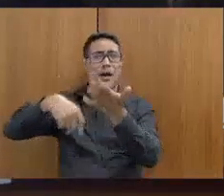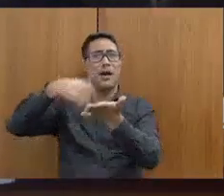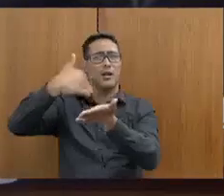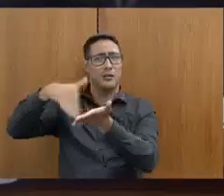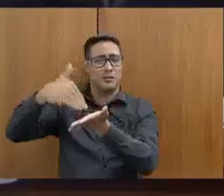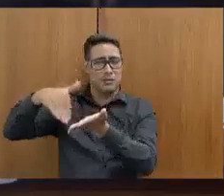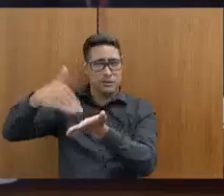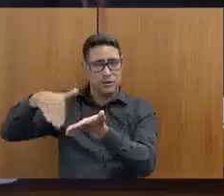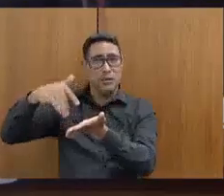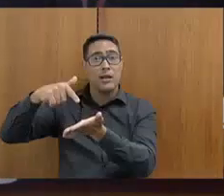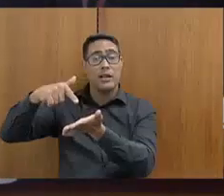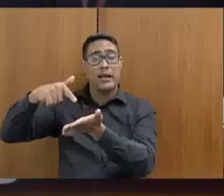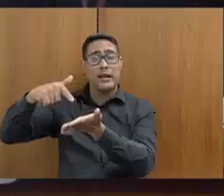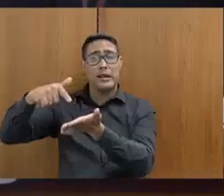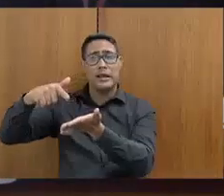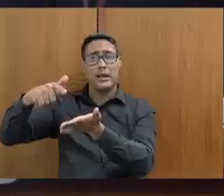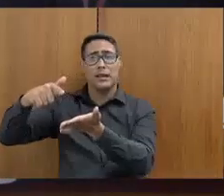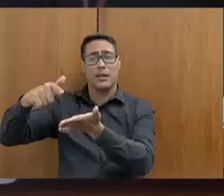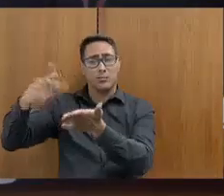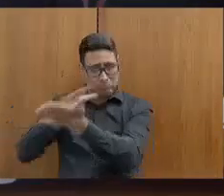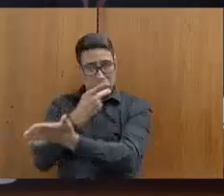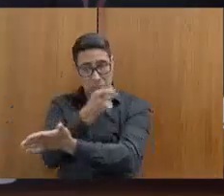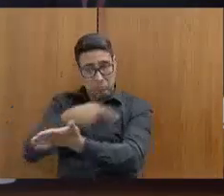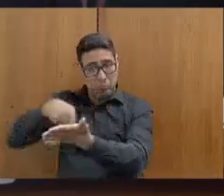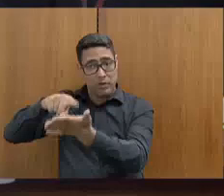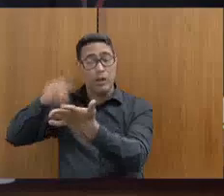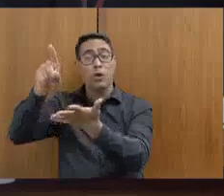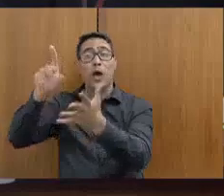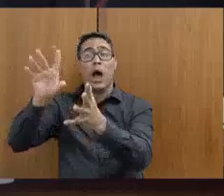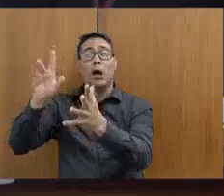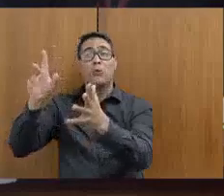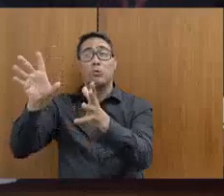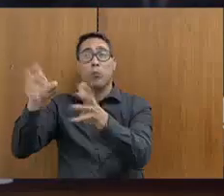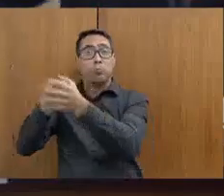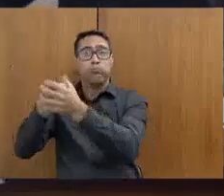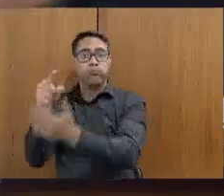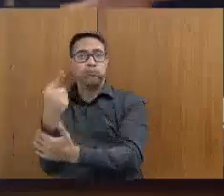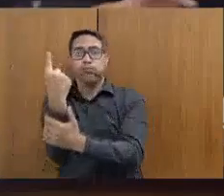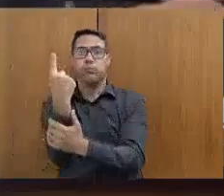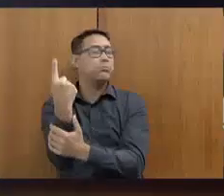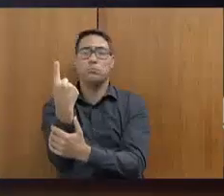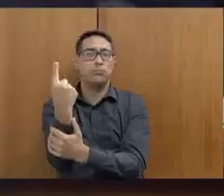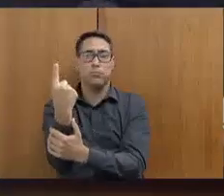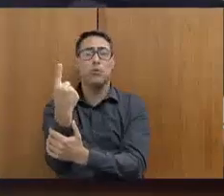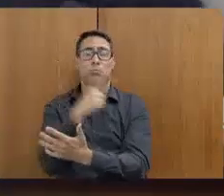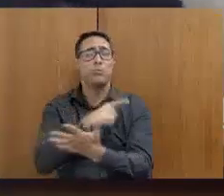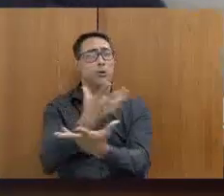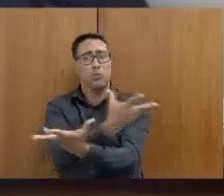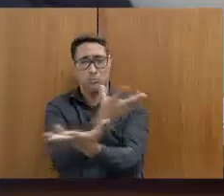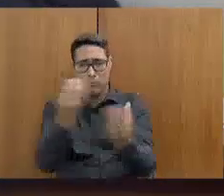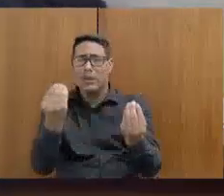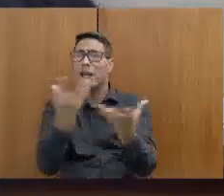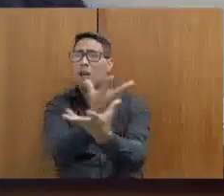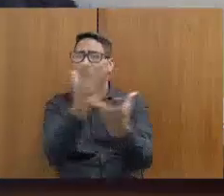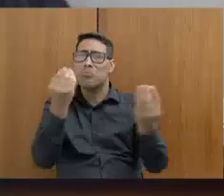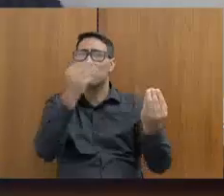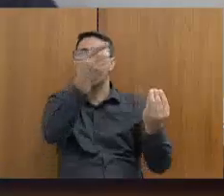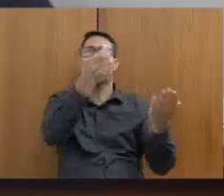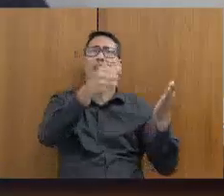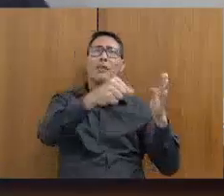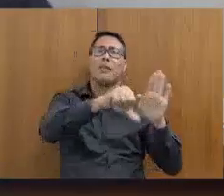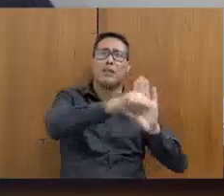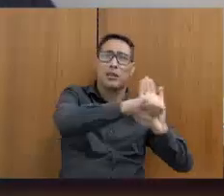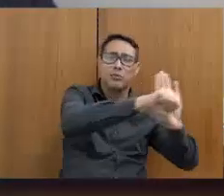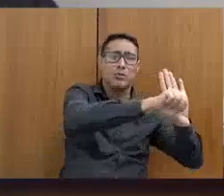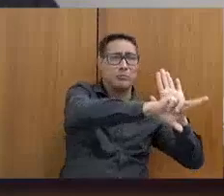caso isolado e a Comissão de Direitos Humanos tem sido provocada cotidianamente com denúncias não só de assédio moral,